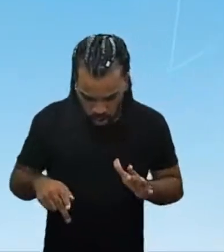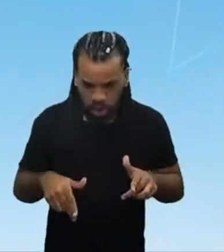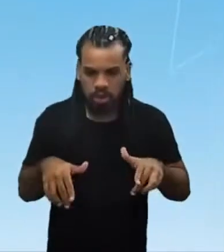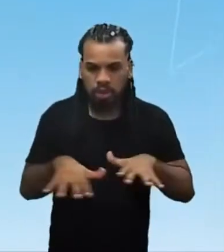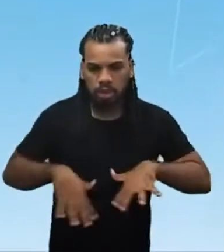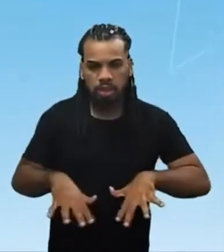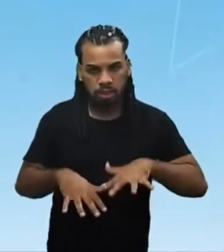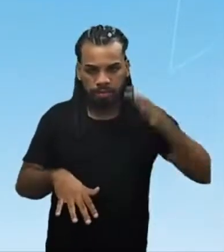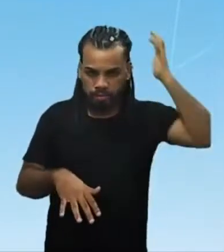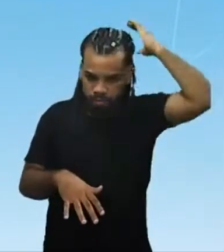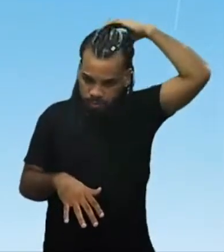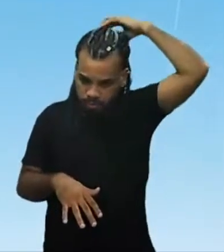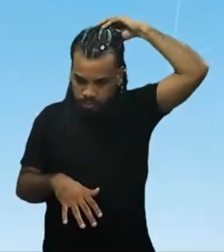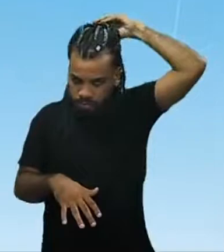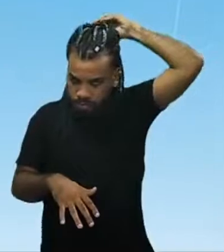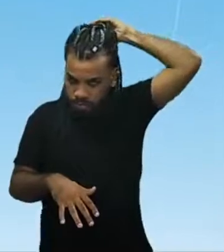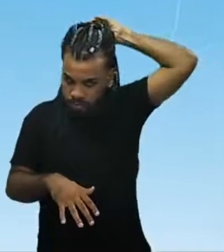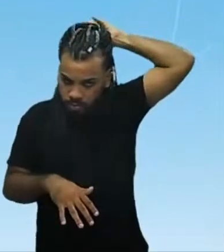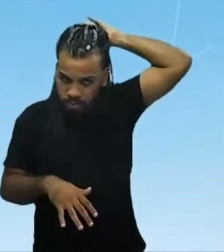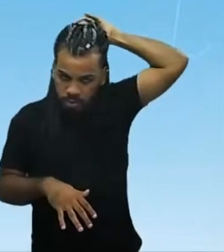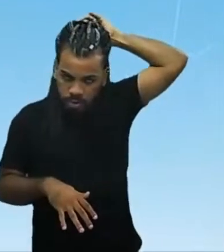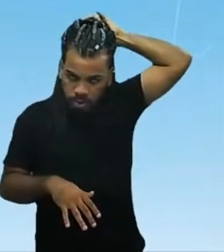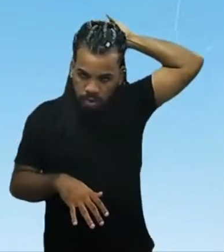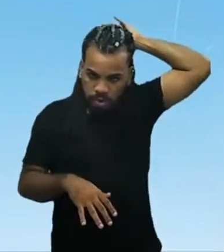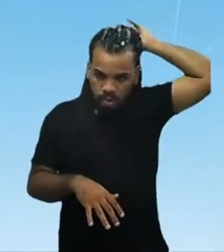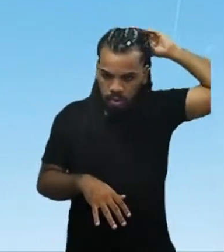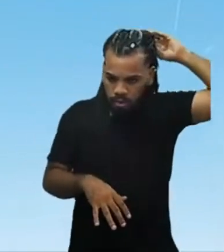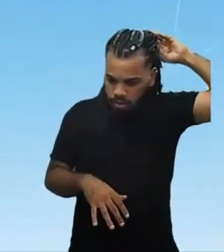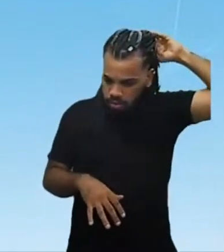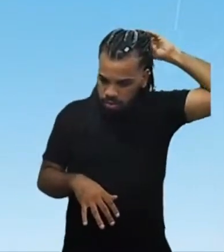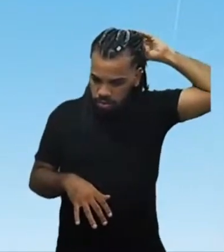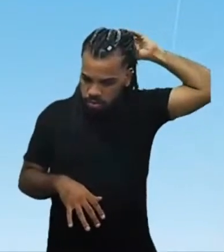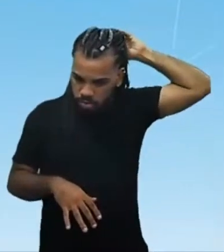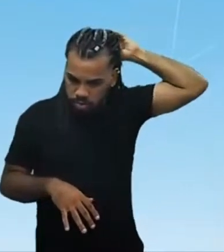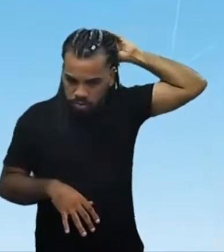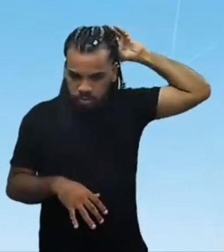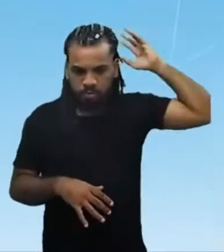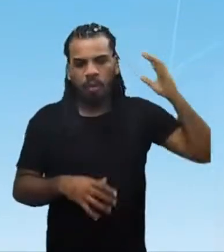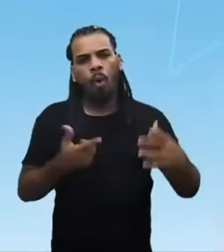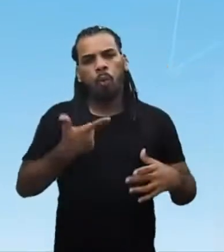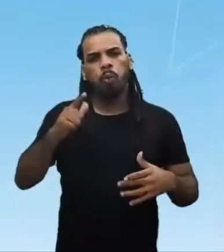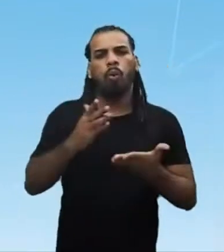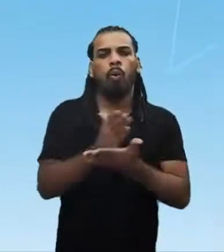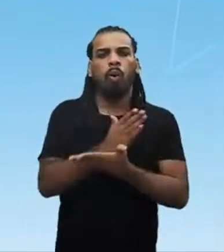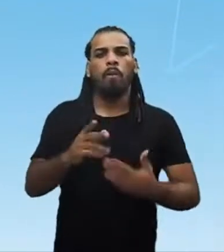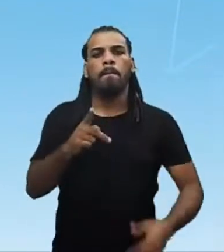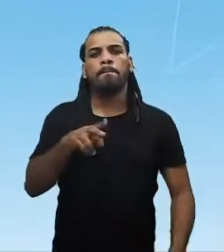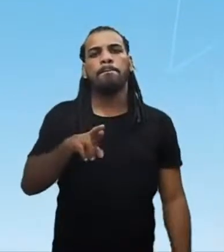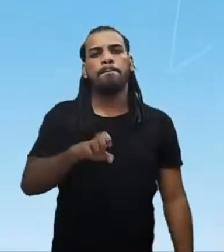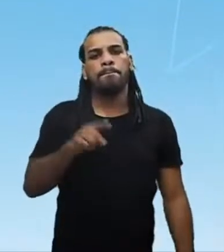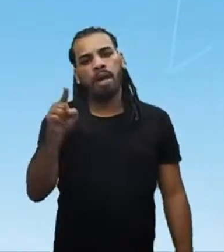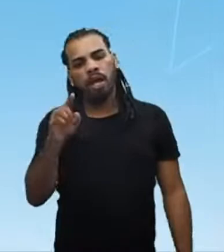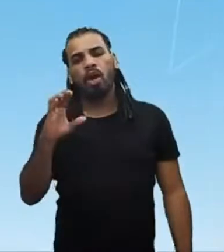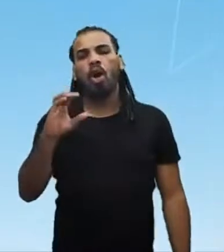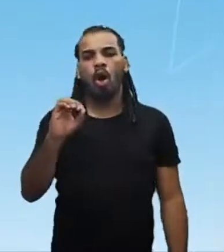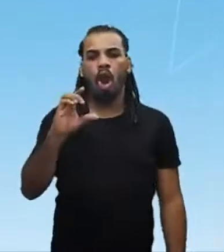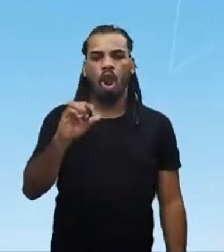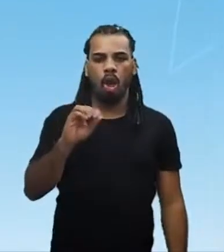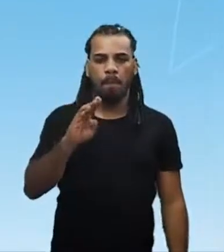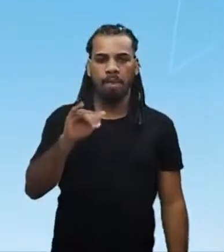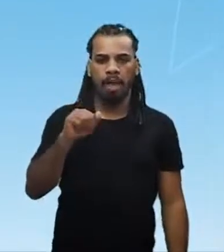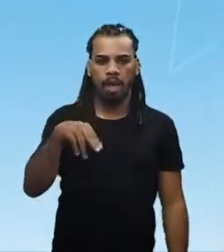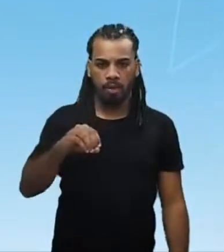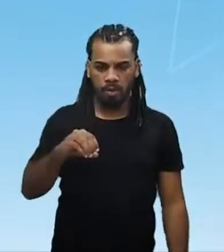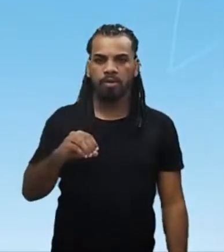tá bem? Alguns estudiosos utilizam ainda o termo pré-colombiano, pra se referir a esses primeiros povos